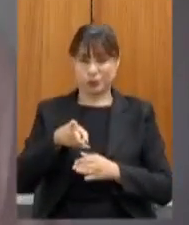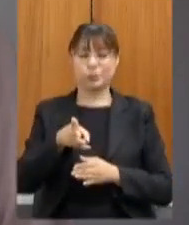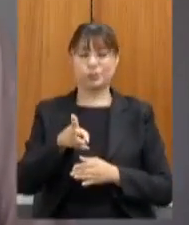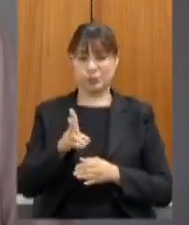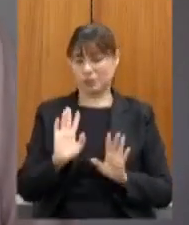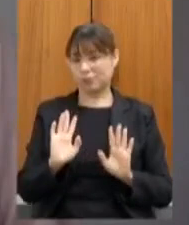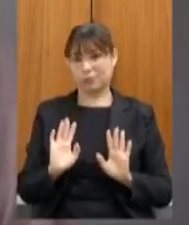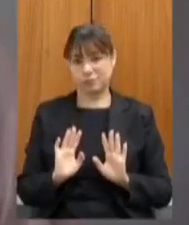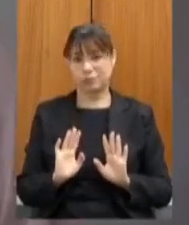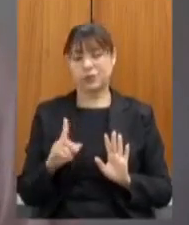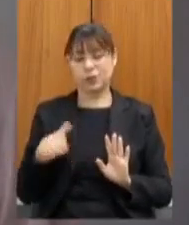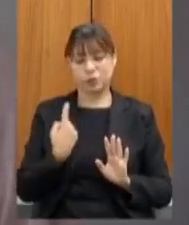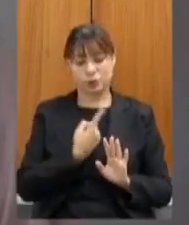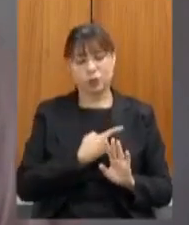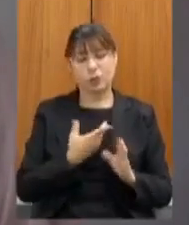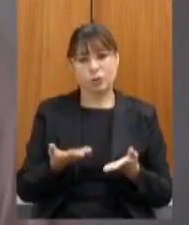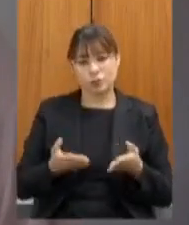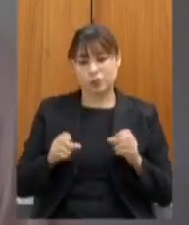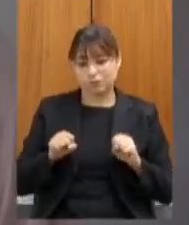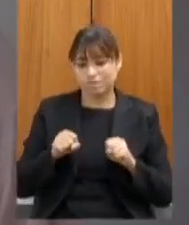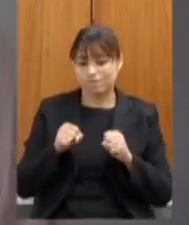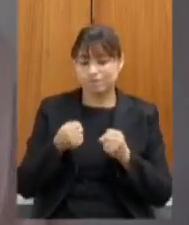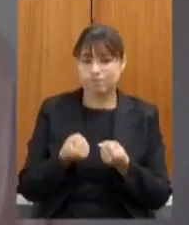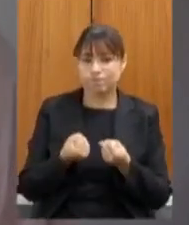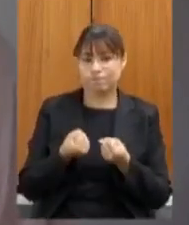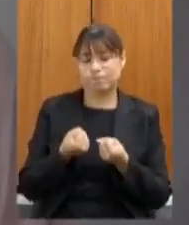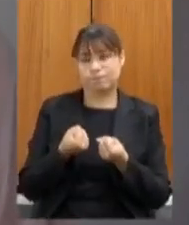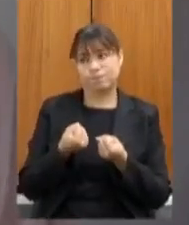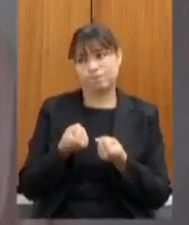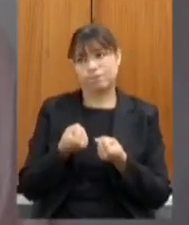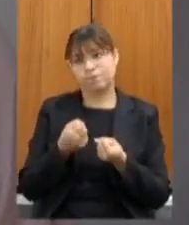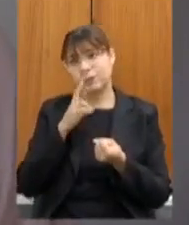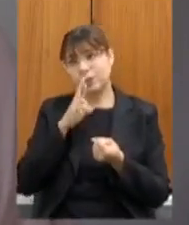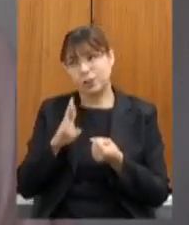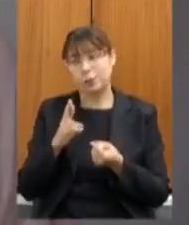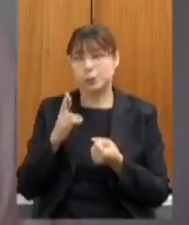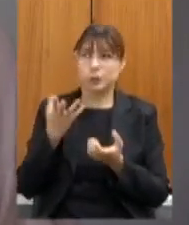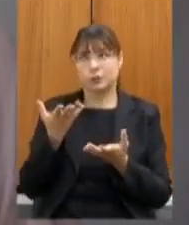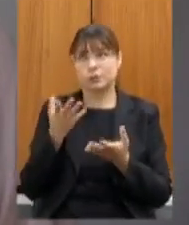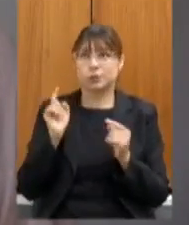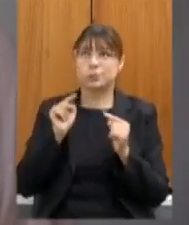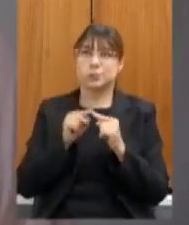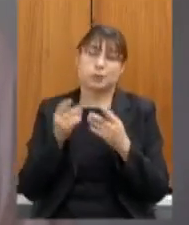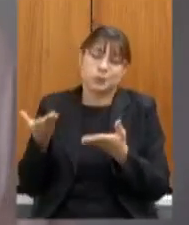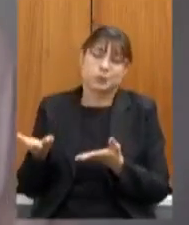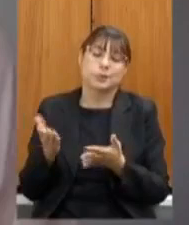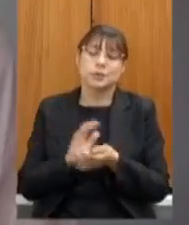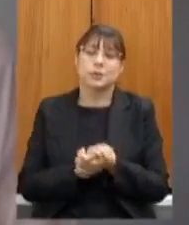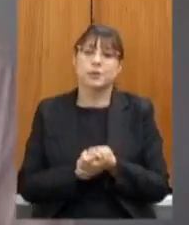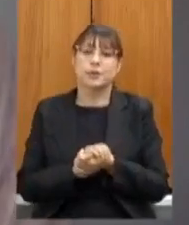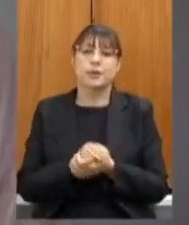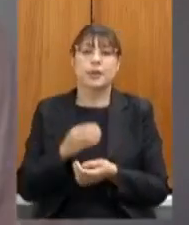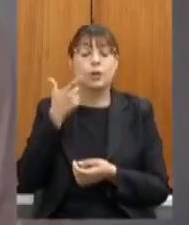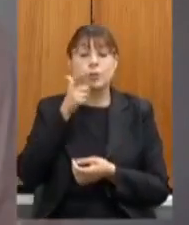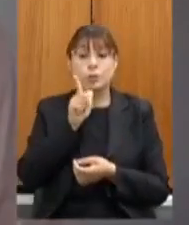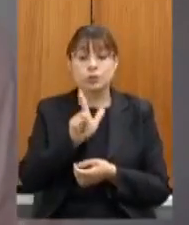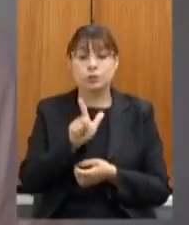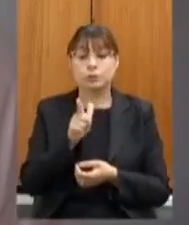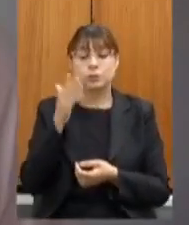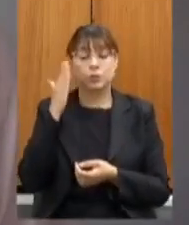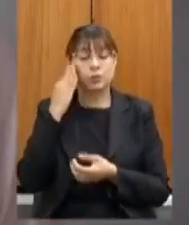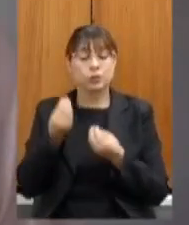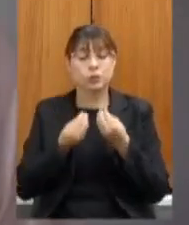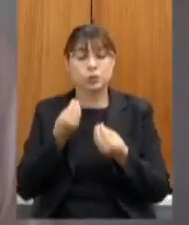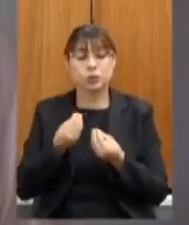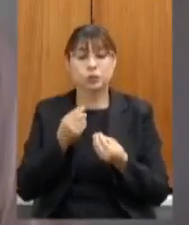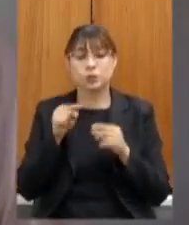então nosso esforço agora trazendo a resposta mais específica para o senhor é conseguir formatar esse modelo